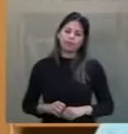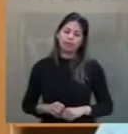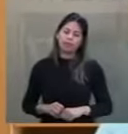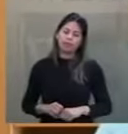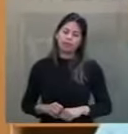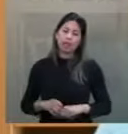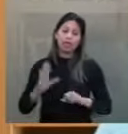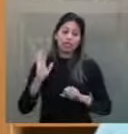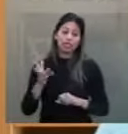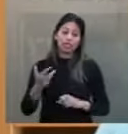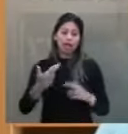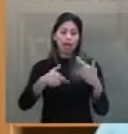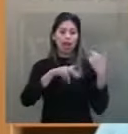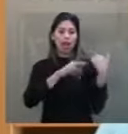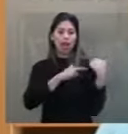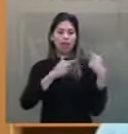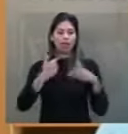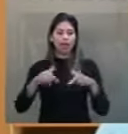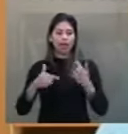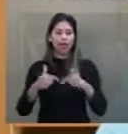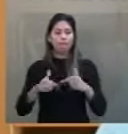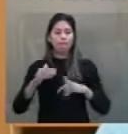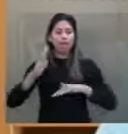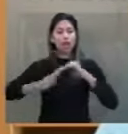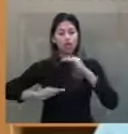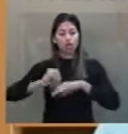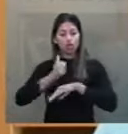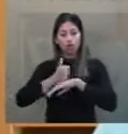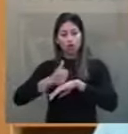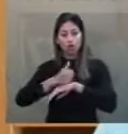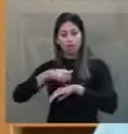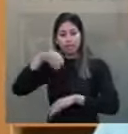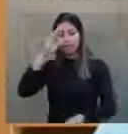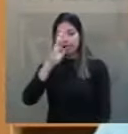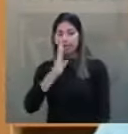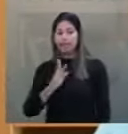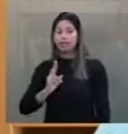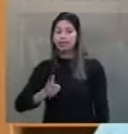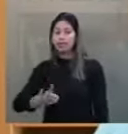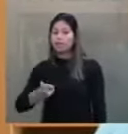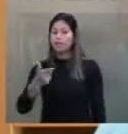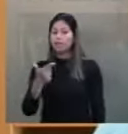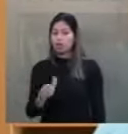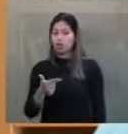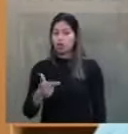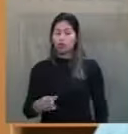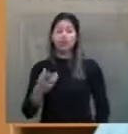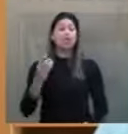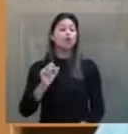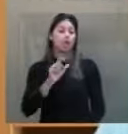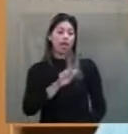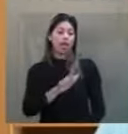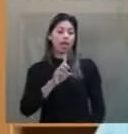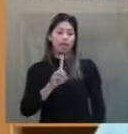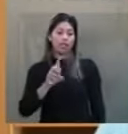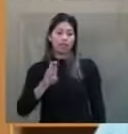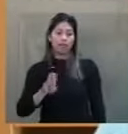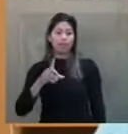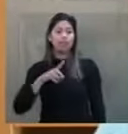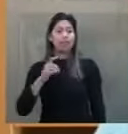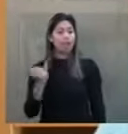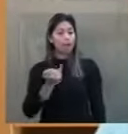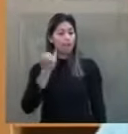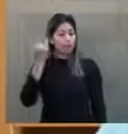de ônus para exercer atividade docente no Brasil, sem previsão na LDB, é importante destacar a